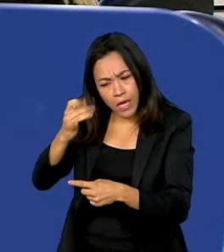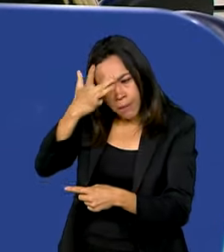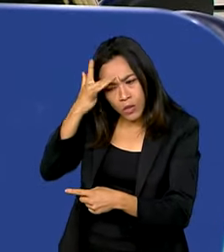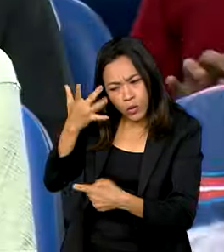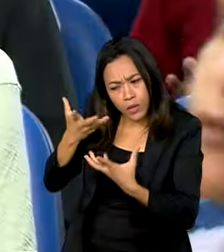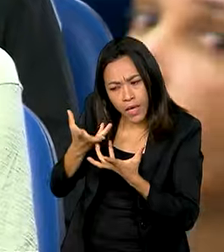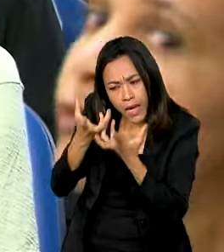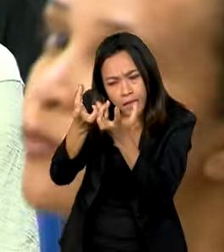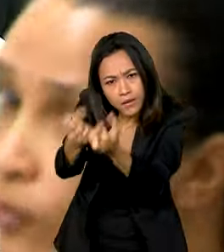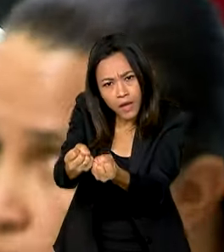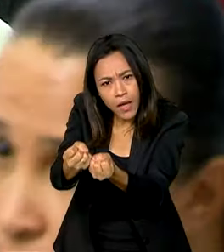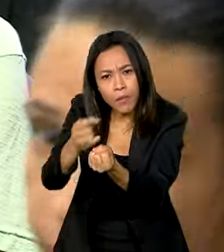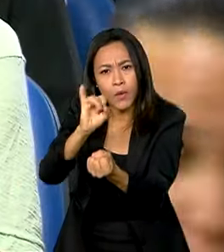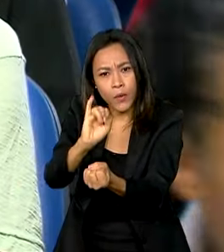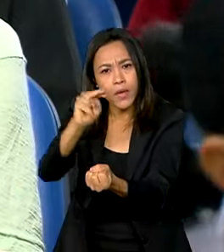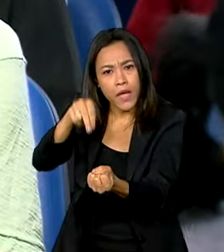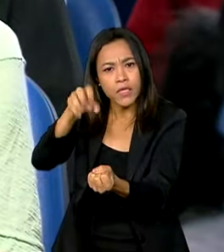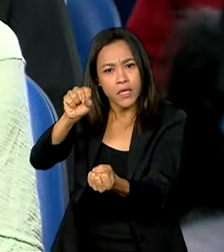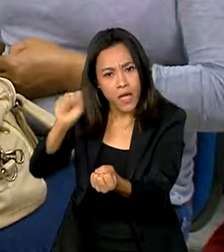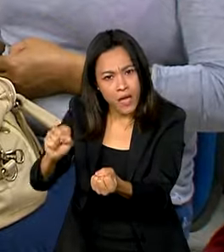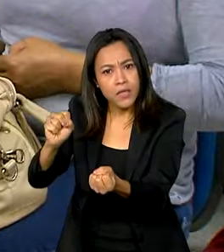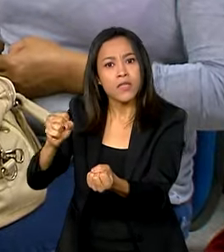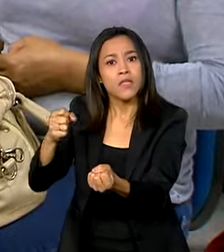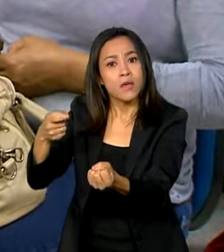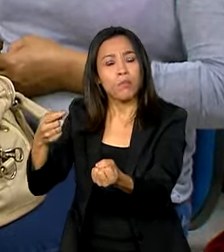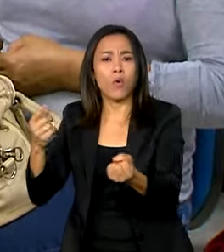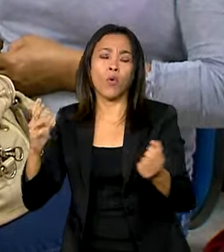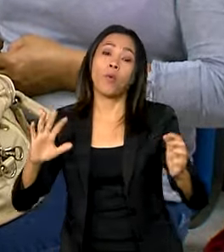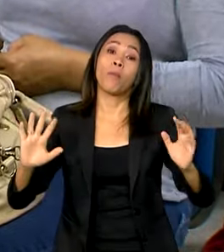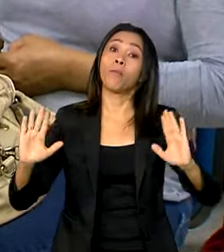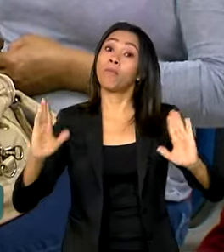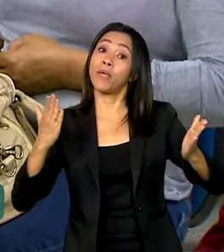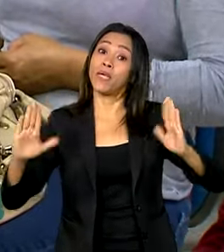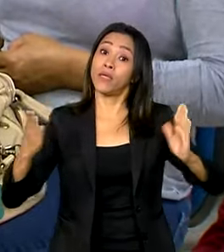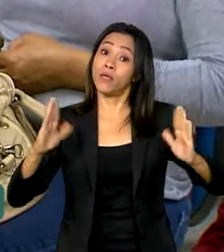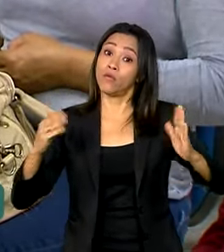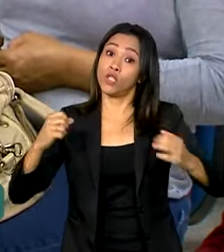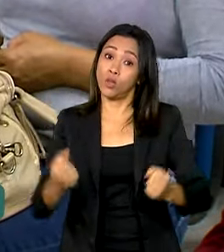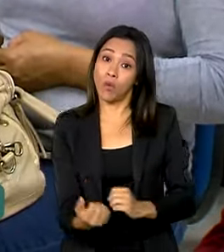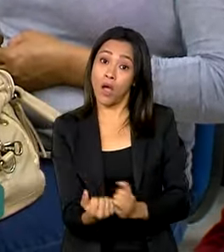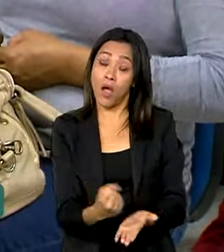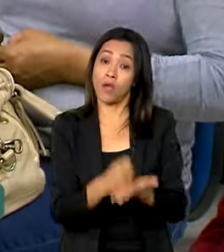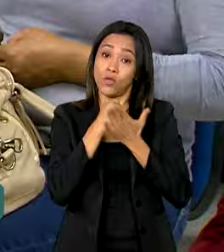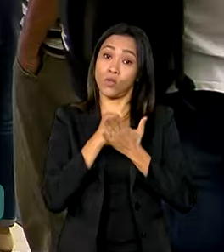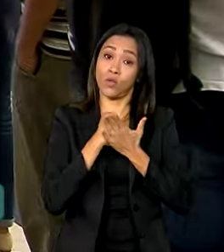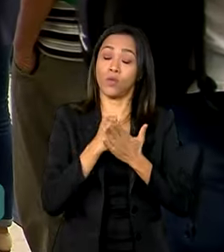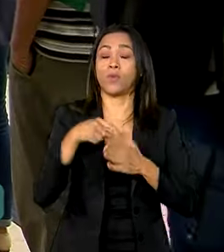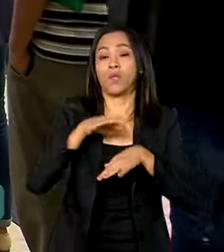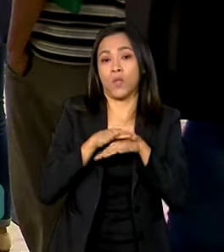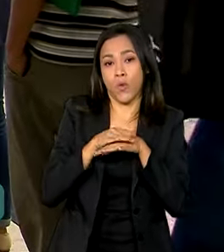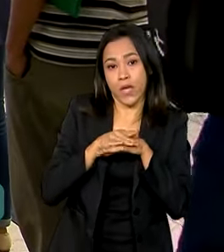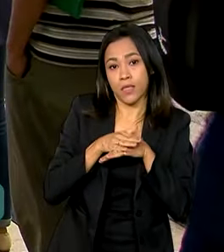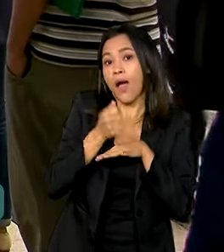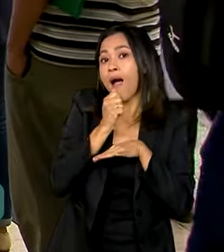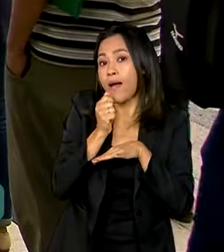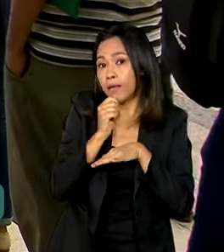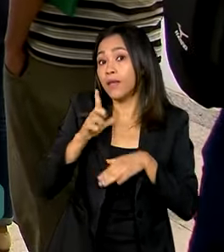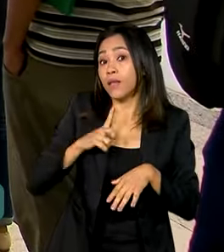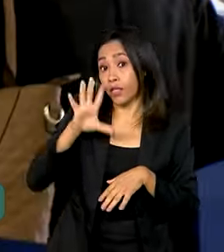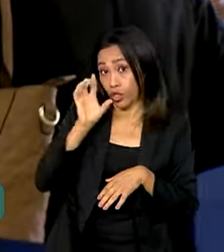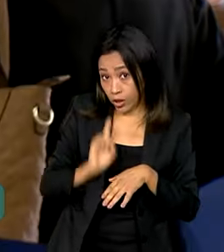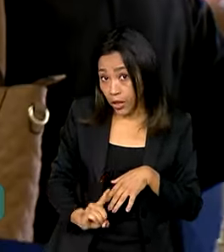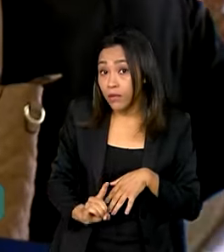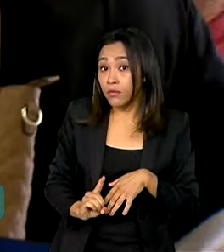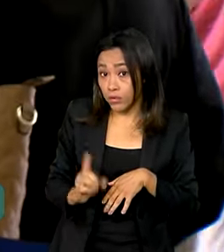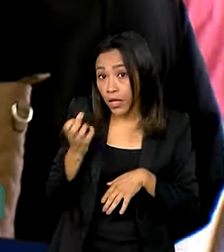um benefício por incapacidade temporária, um antigo auxílio-doença, há mais de dois anos, ainda têm direito a esse